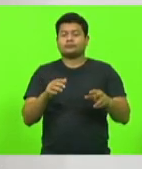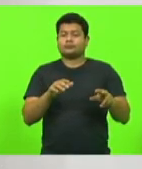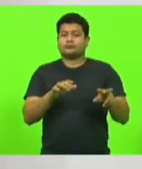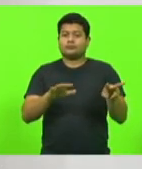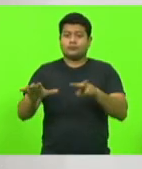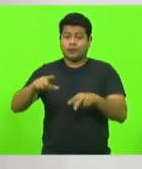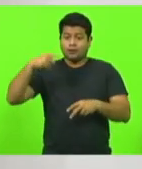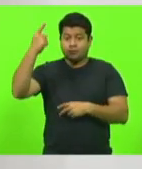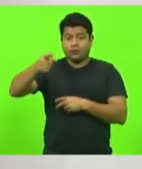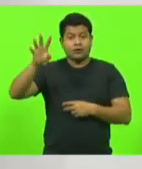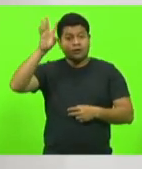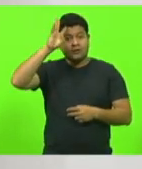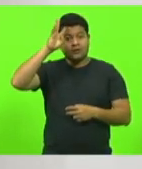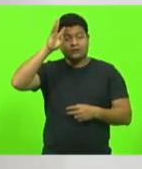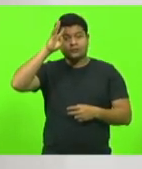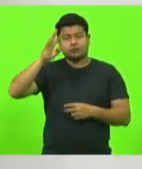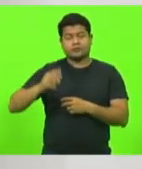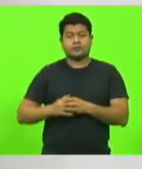transcorrer na normalidade.